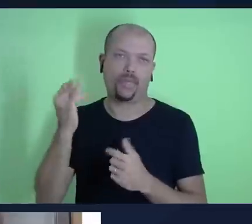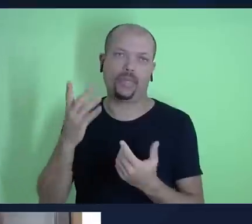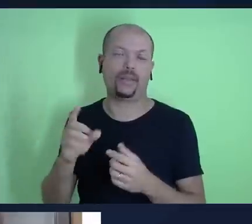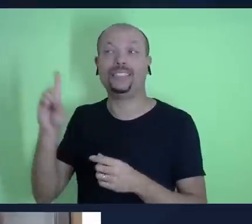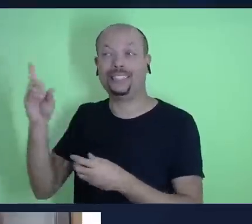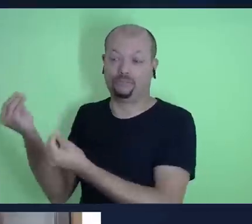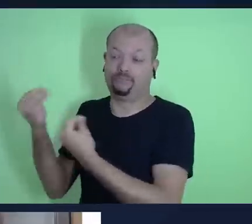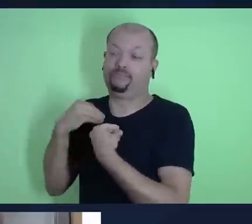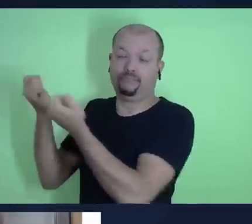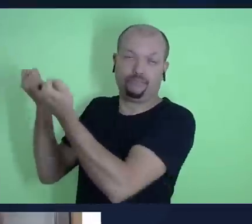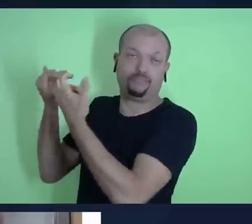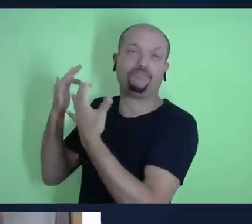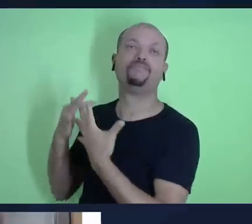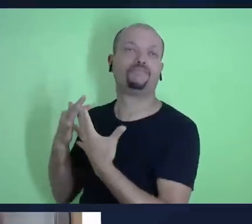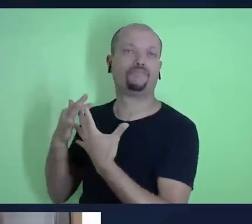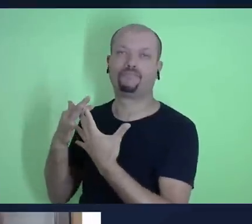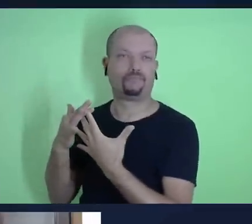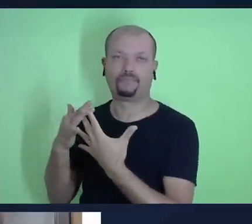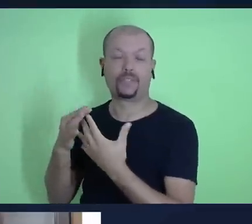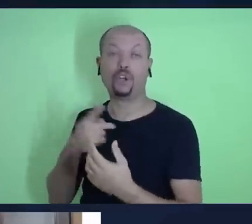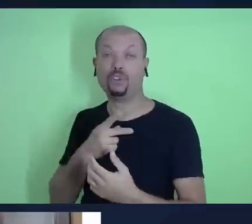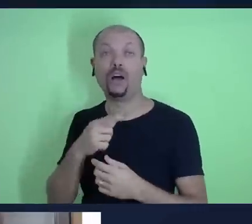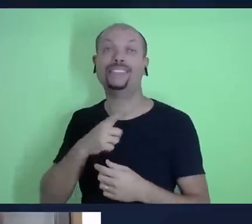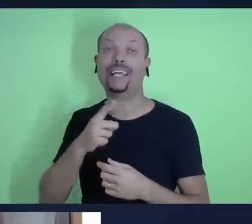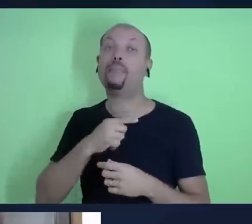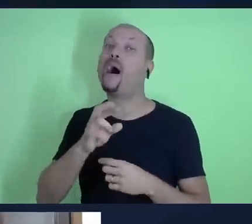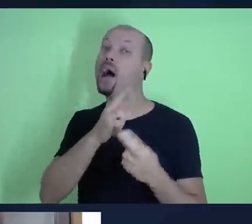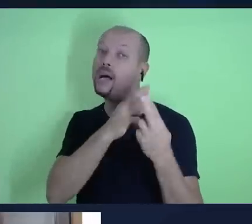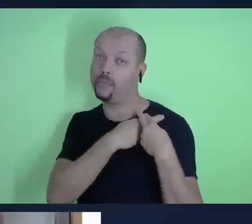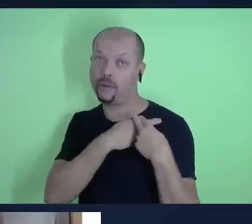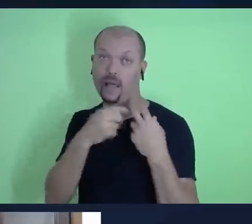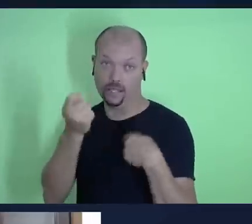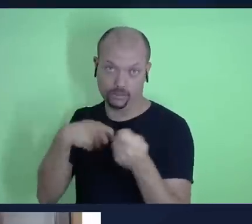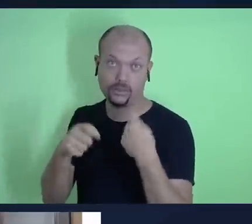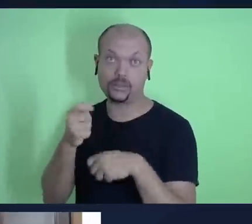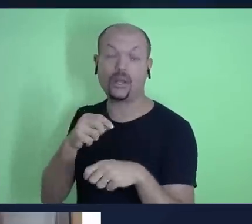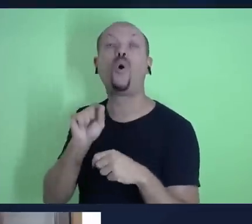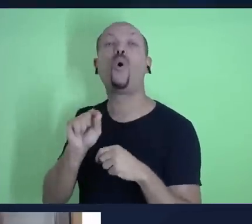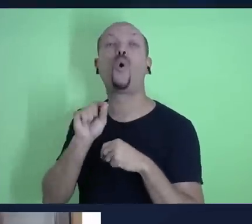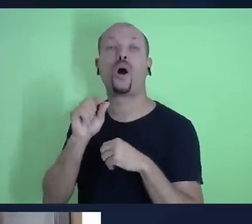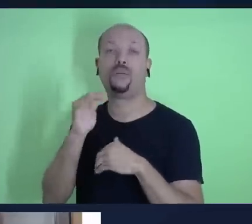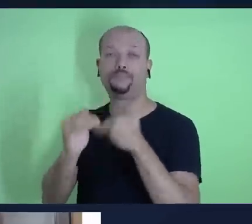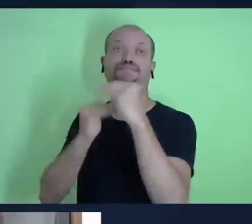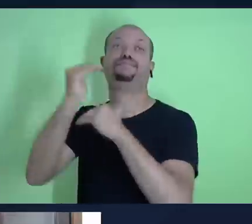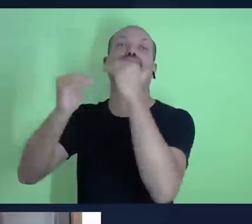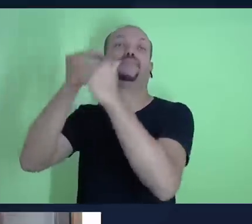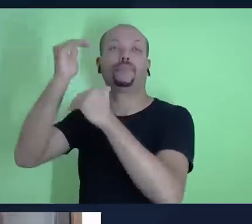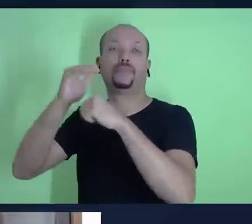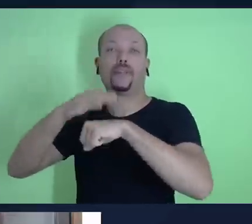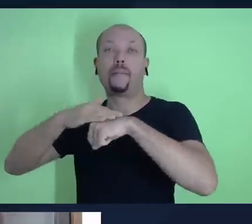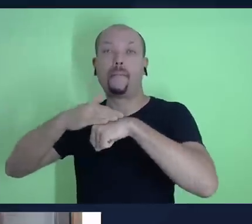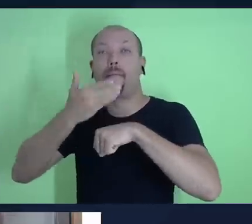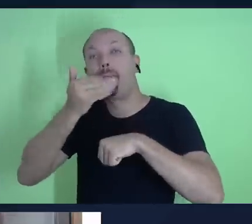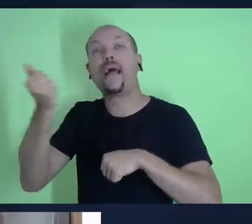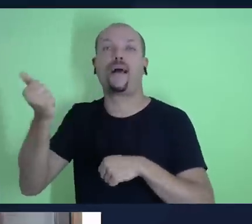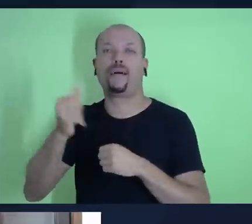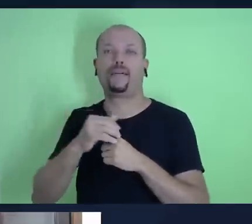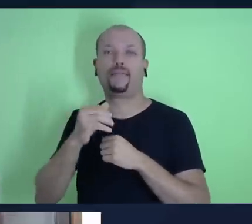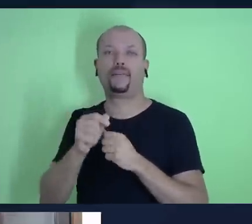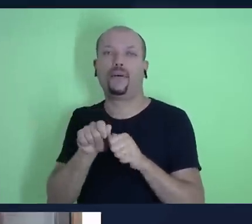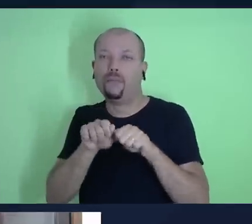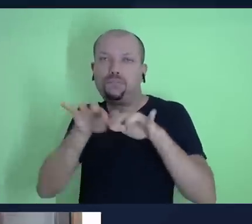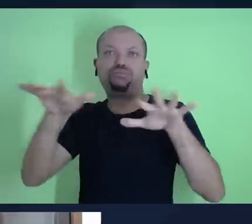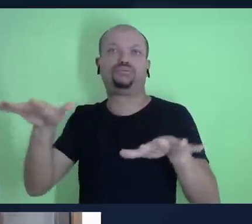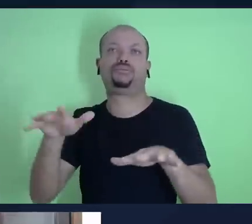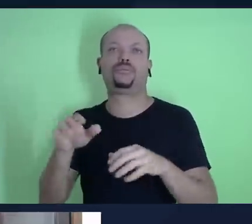abençoa nós temos como administradores a obrigação de fazer isso crescer fazer isso multiplicar fazer isso ser útil